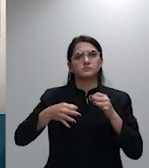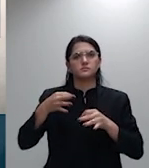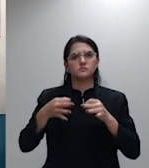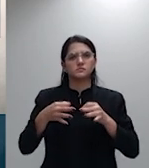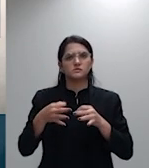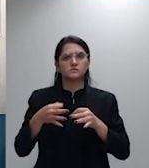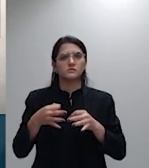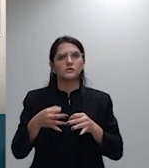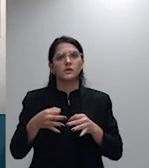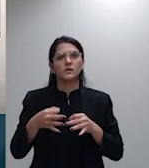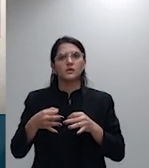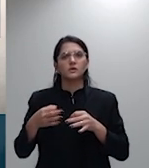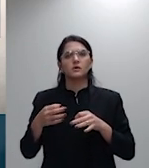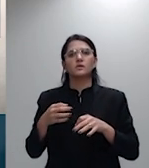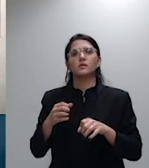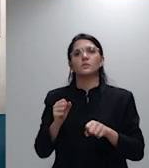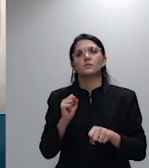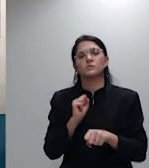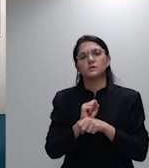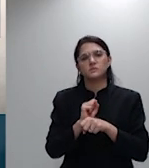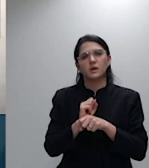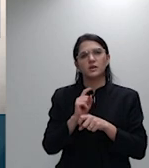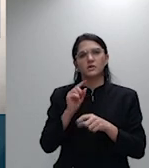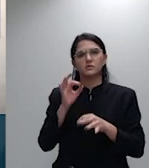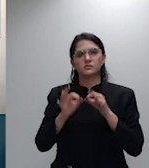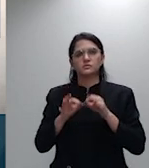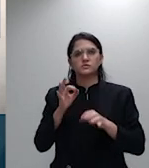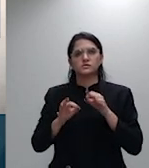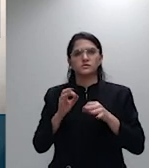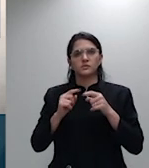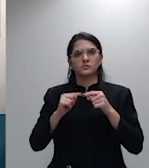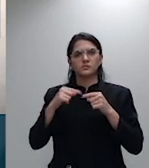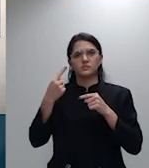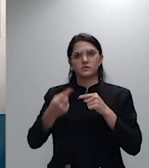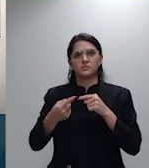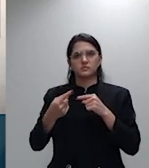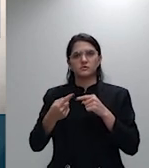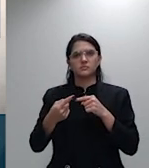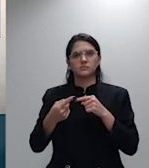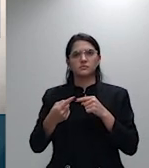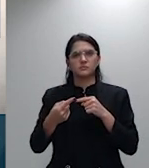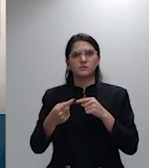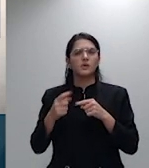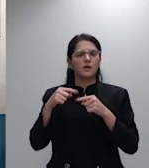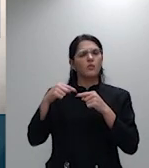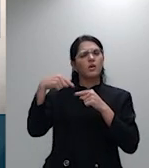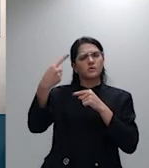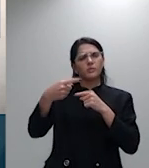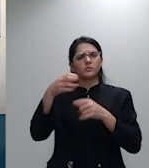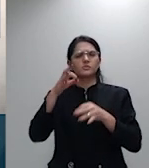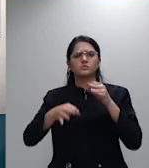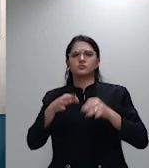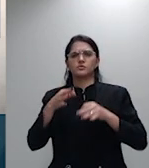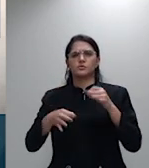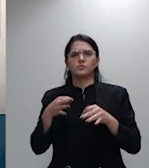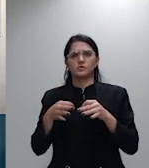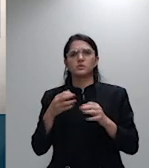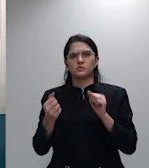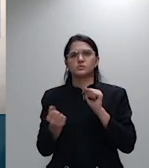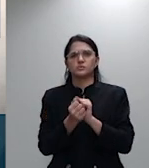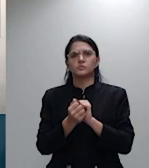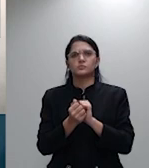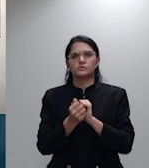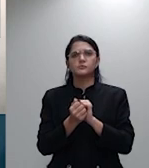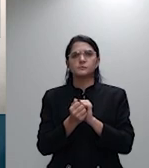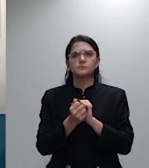Moura eu adio eu adio perfeito então fica assim eu adio eu passo o voto na na próxima